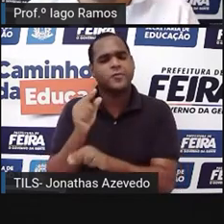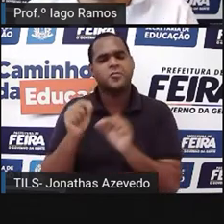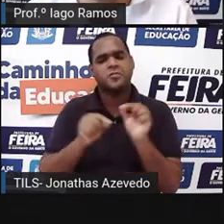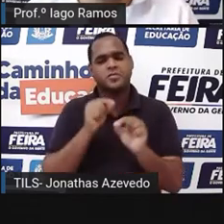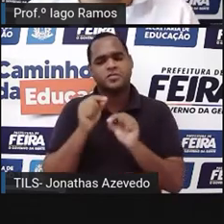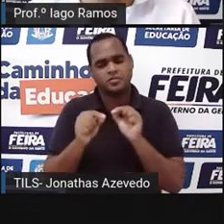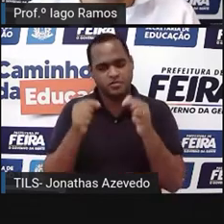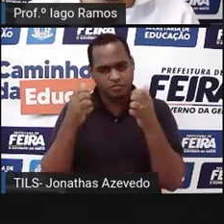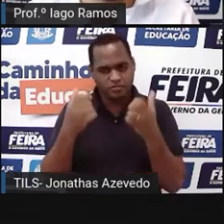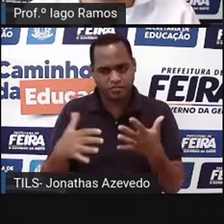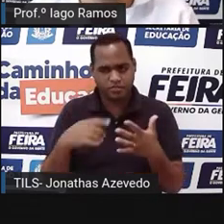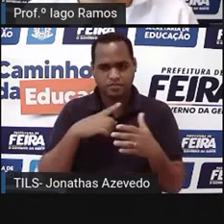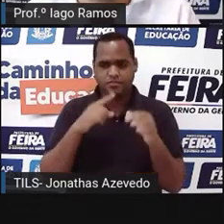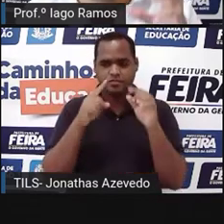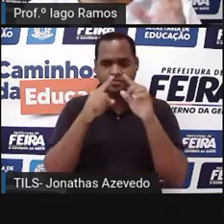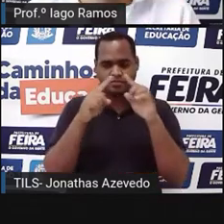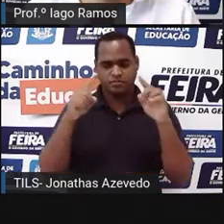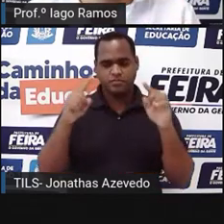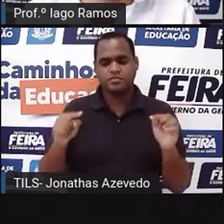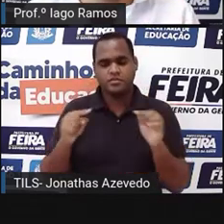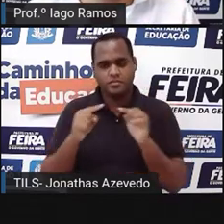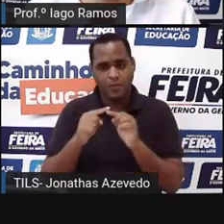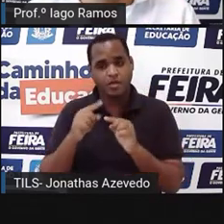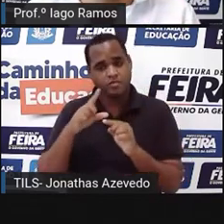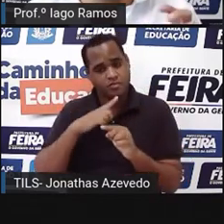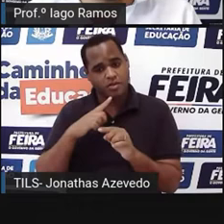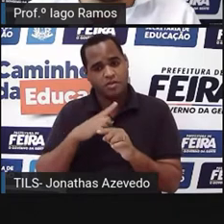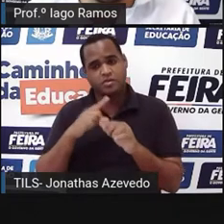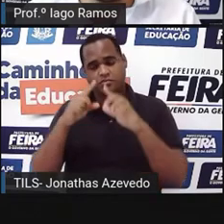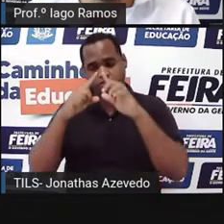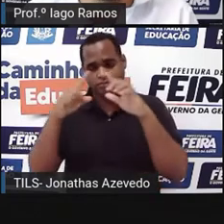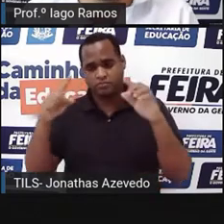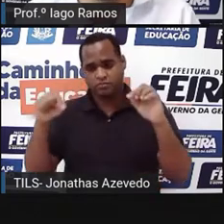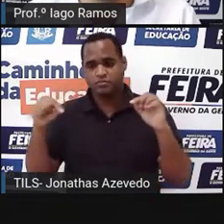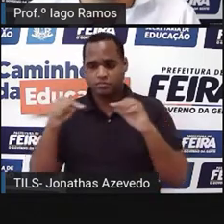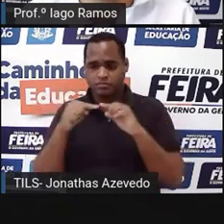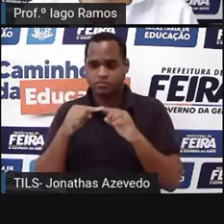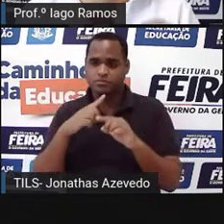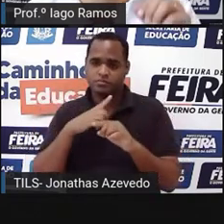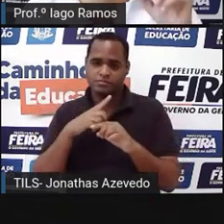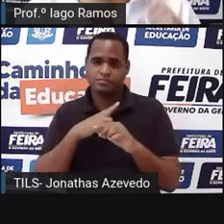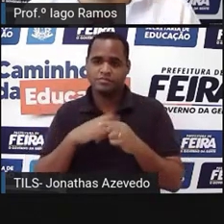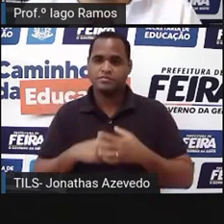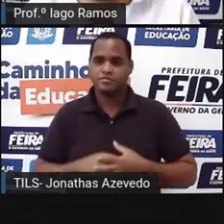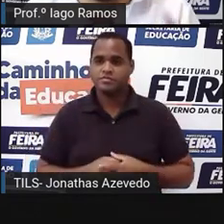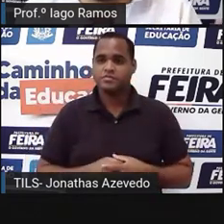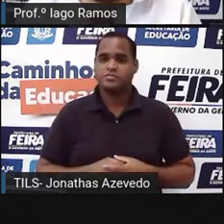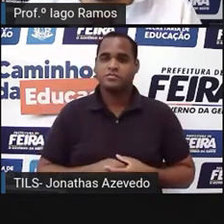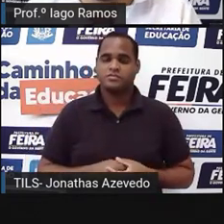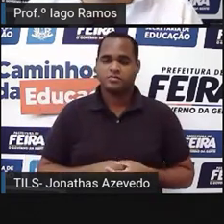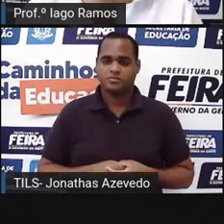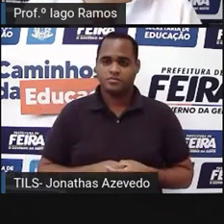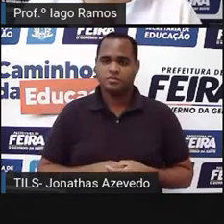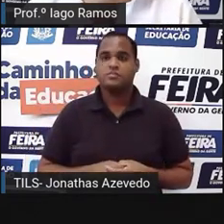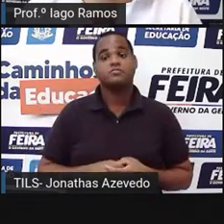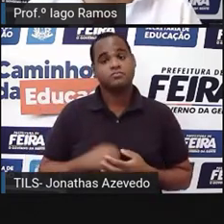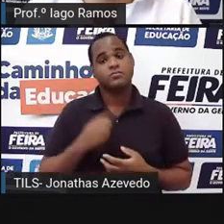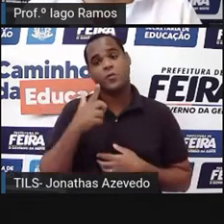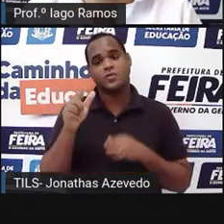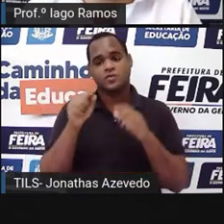Tem ali três quadrados, um menorzinho de lados 3, em rosa, outro um pouco maior,